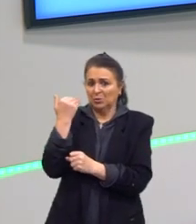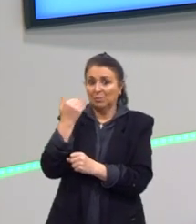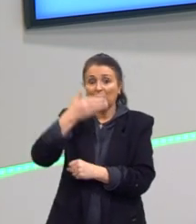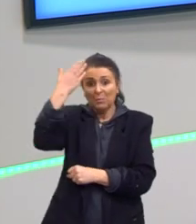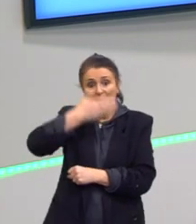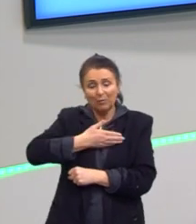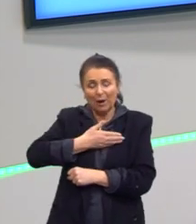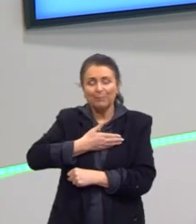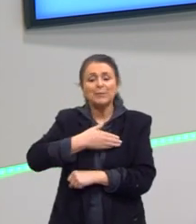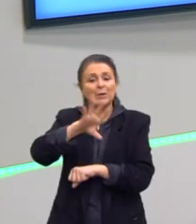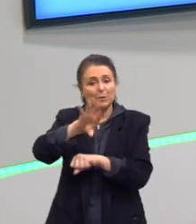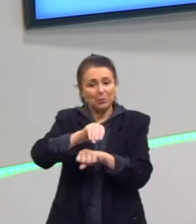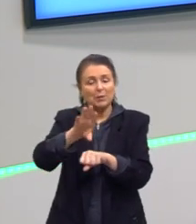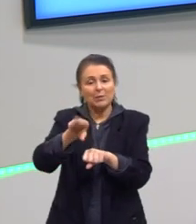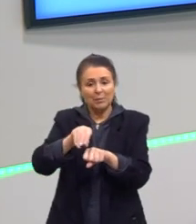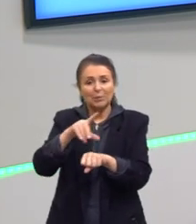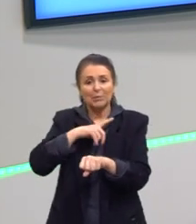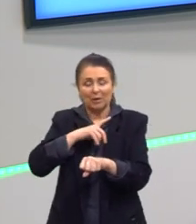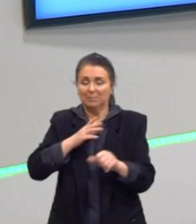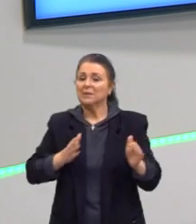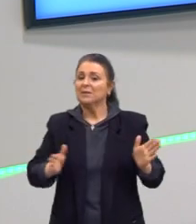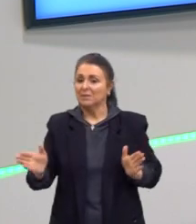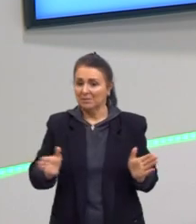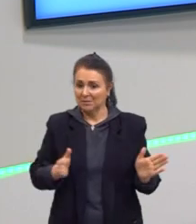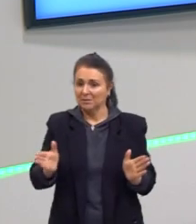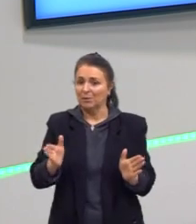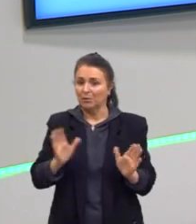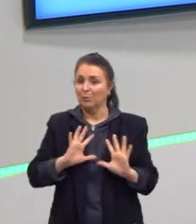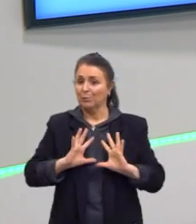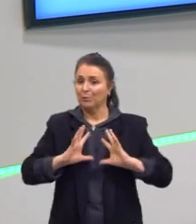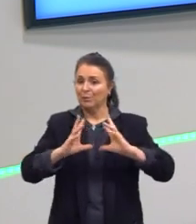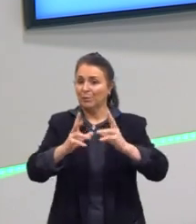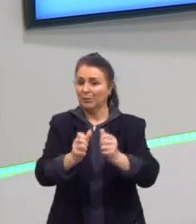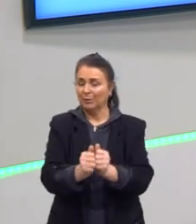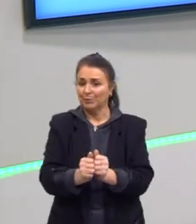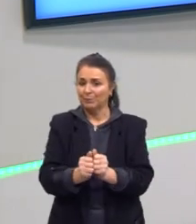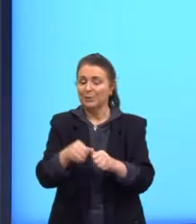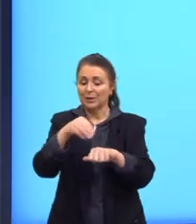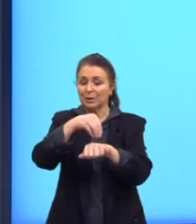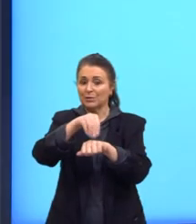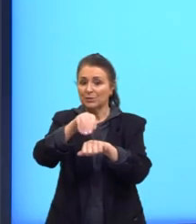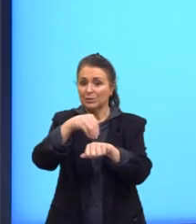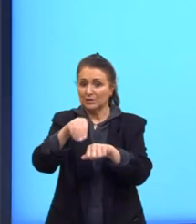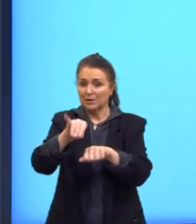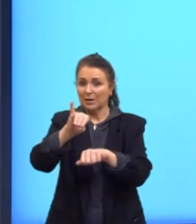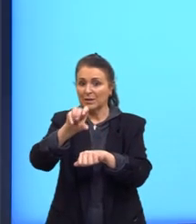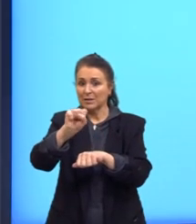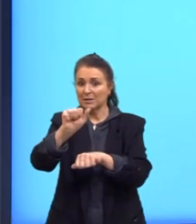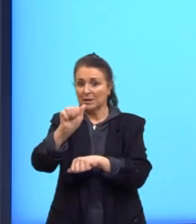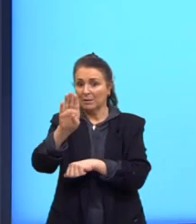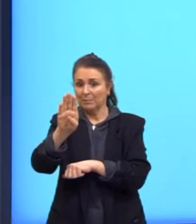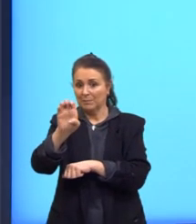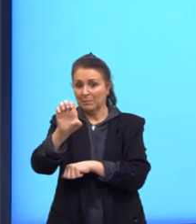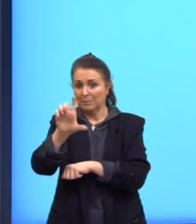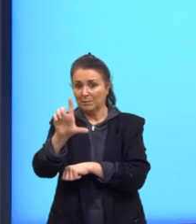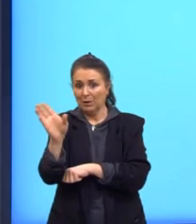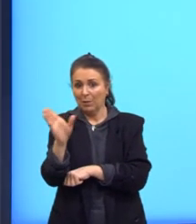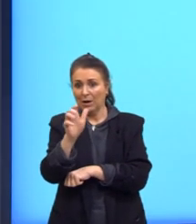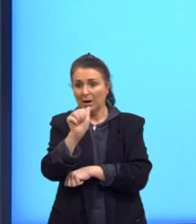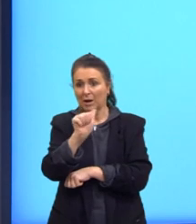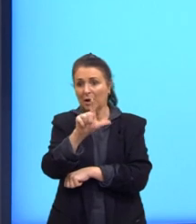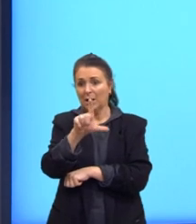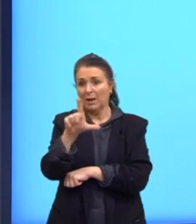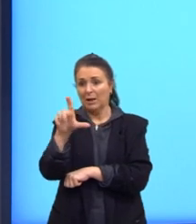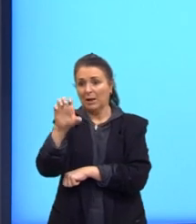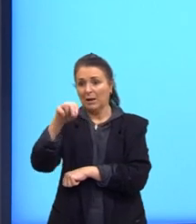que o conhecimento está aí, acessível. A primeira indicação que eu trouxe é um livro da Isabel Allende que se chama